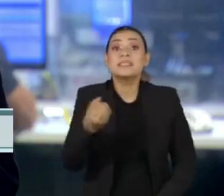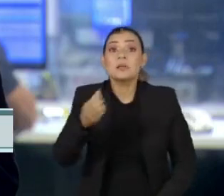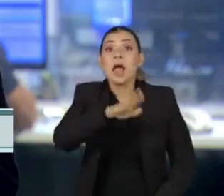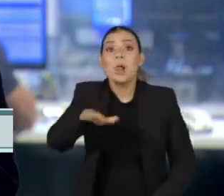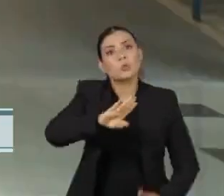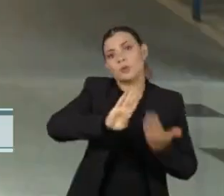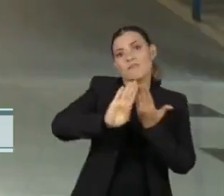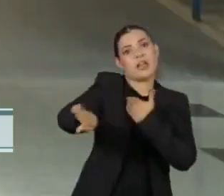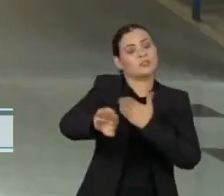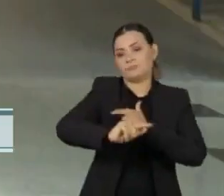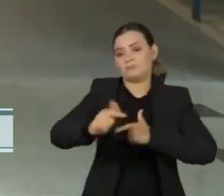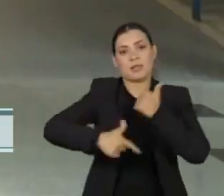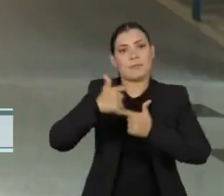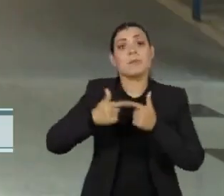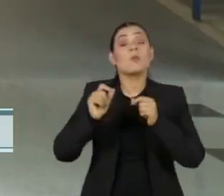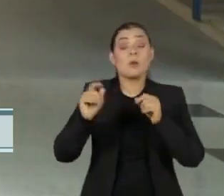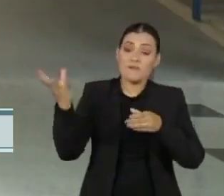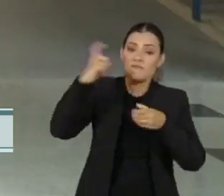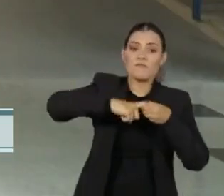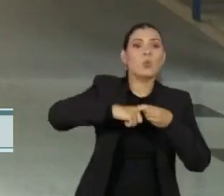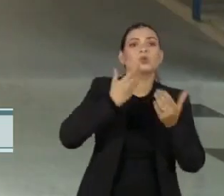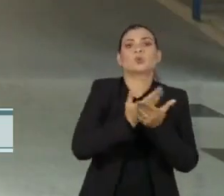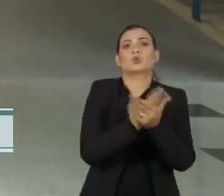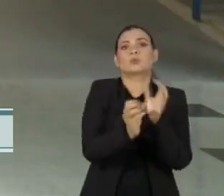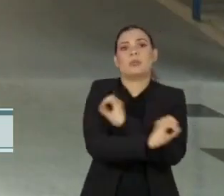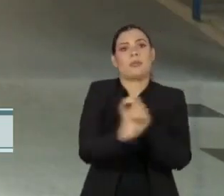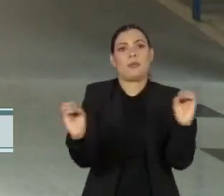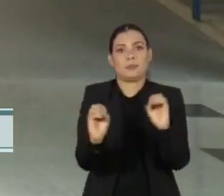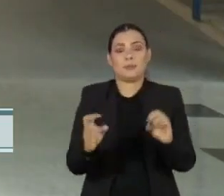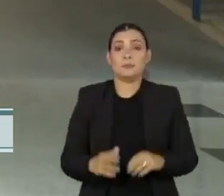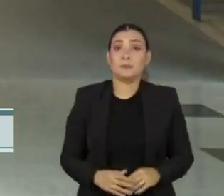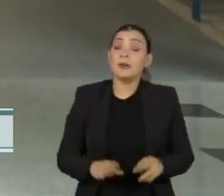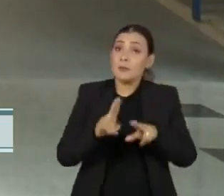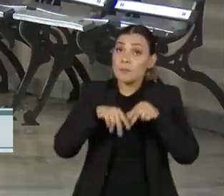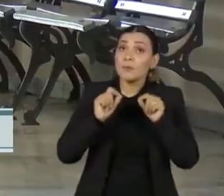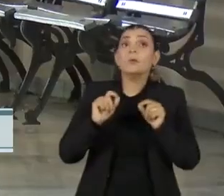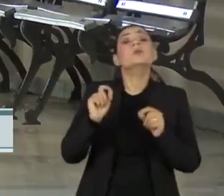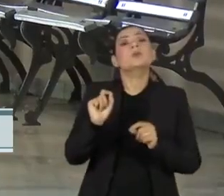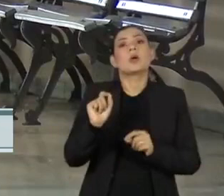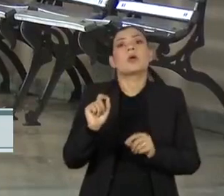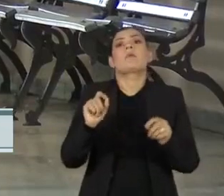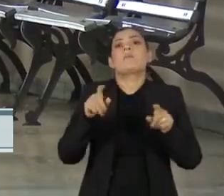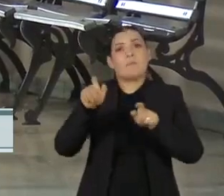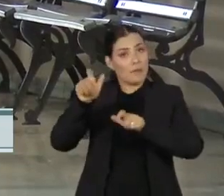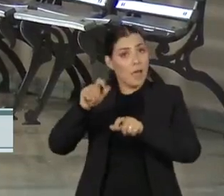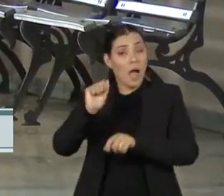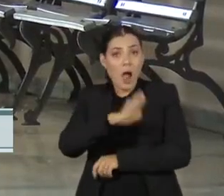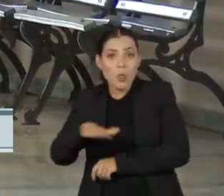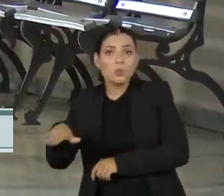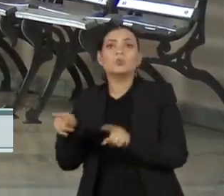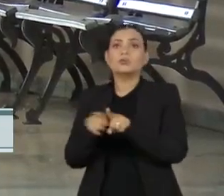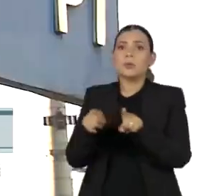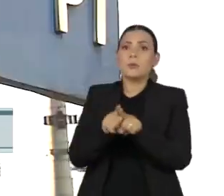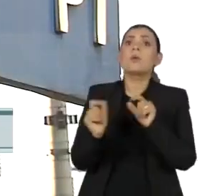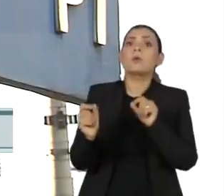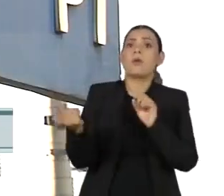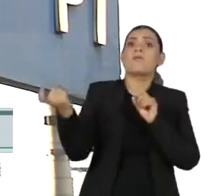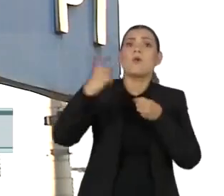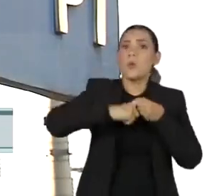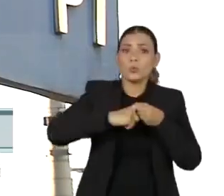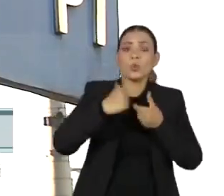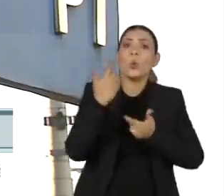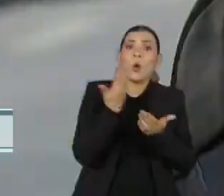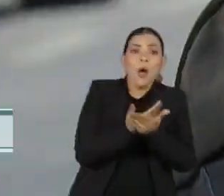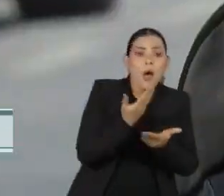alunos. São pelo menos 275 alunos com notas e registros de frequência removidos do sistema da